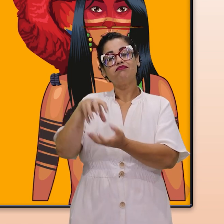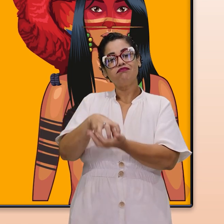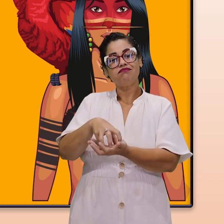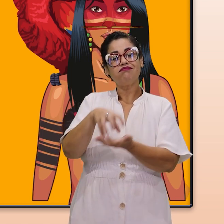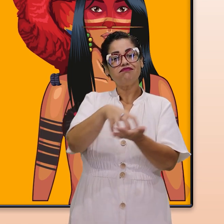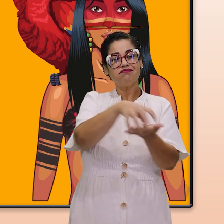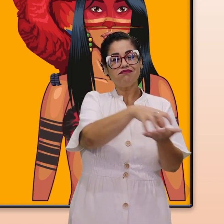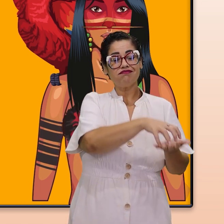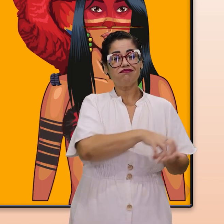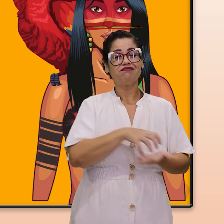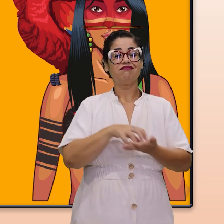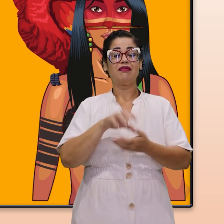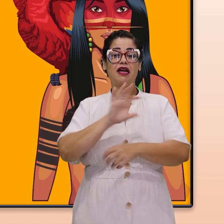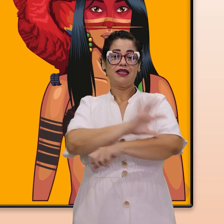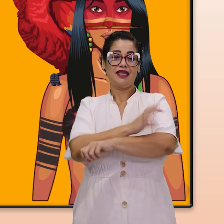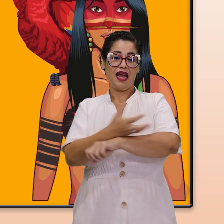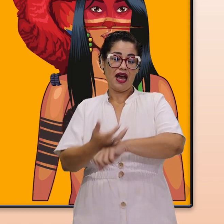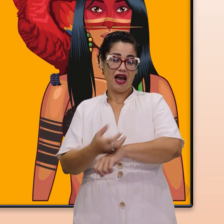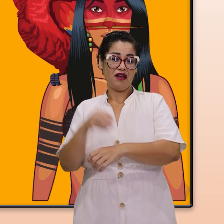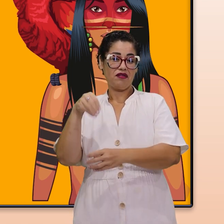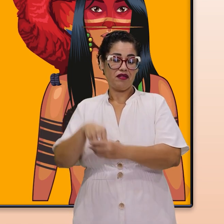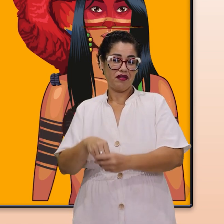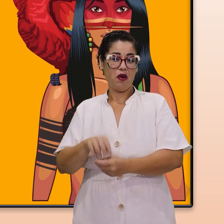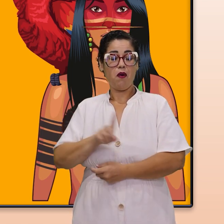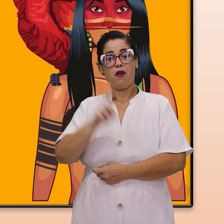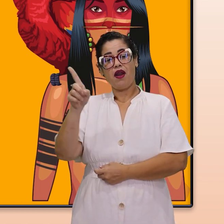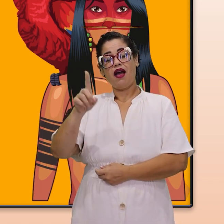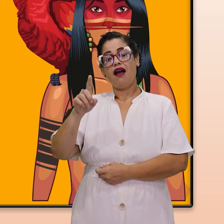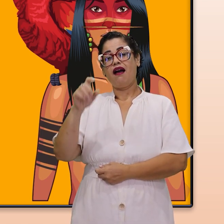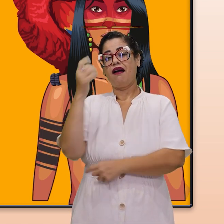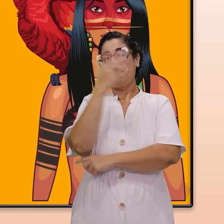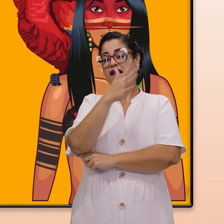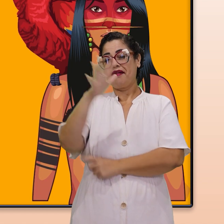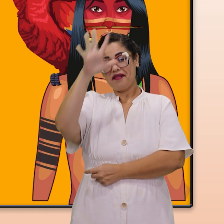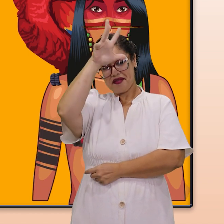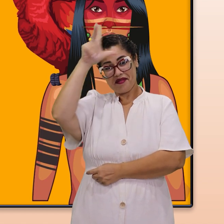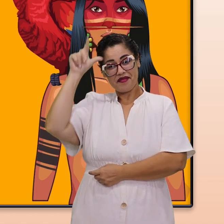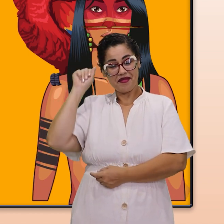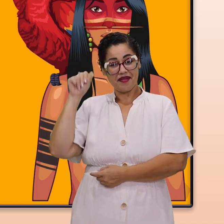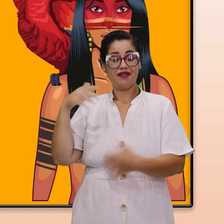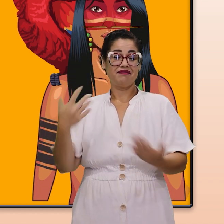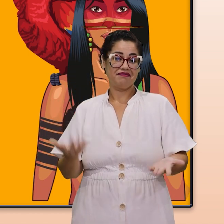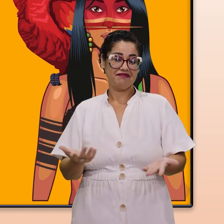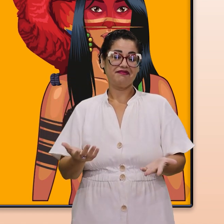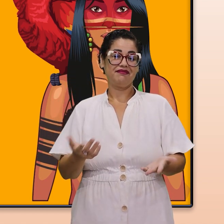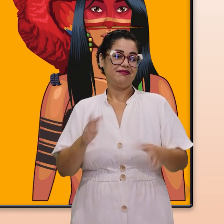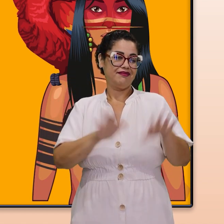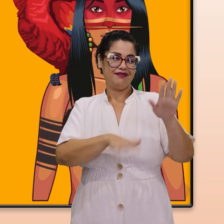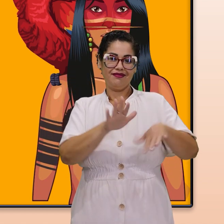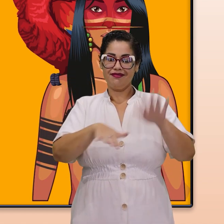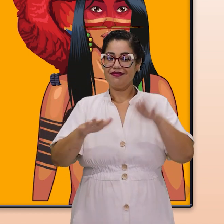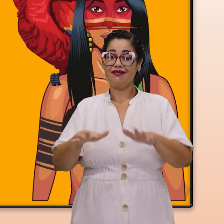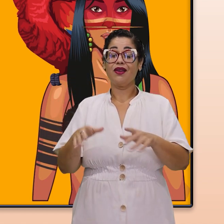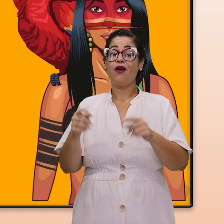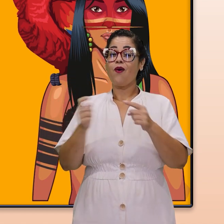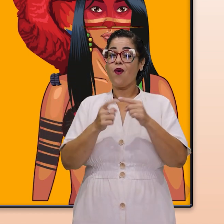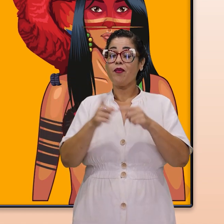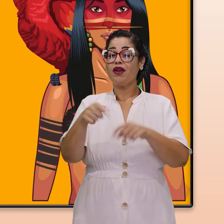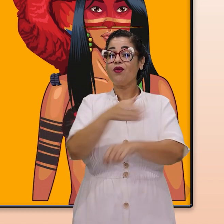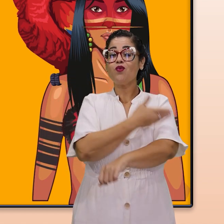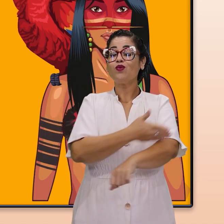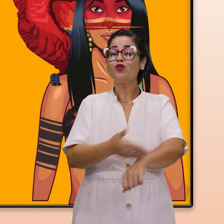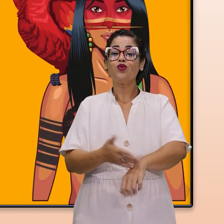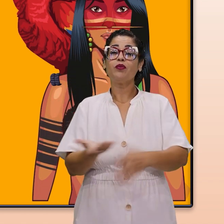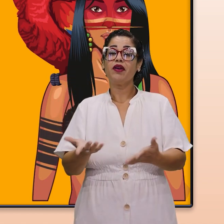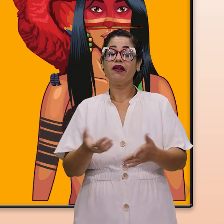estiver, se ele estiver no cerrado, se estiver lá no meio da floresta amazônica, de acordo com os hábitos, quais